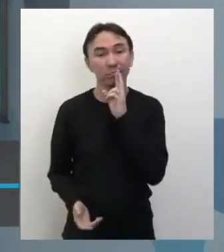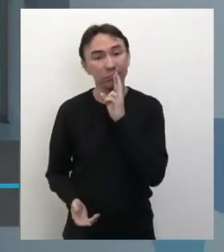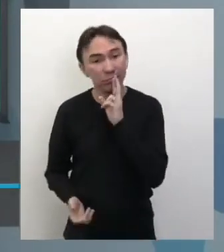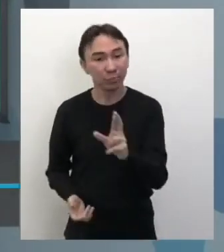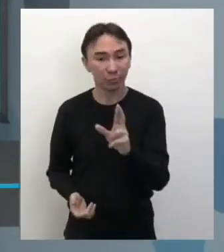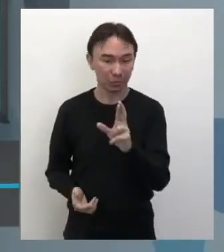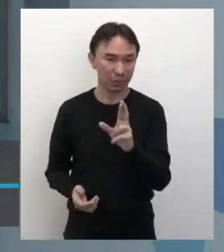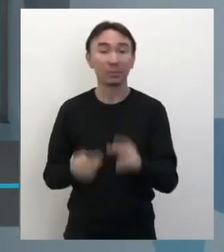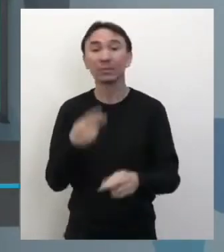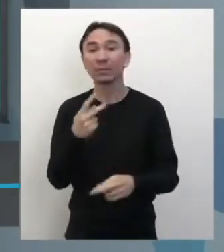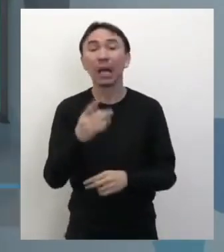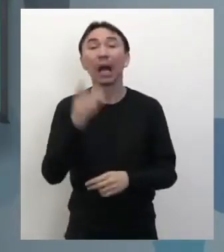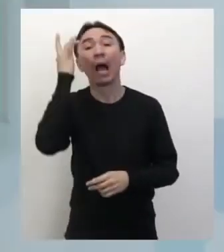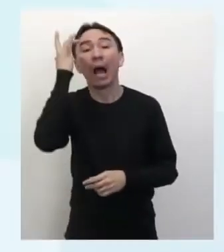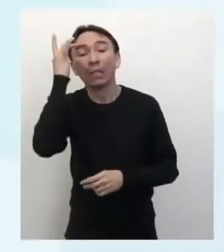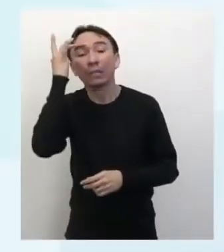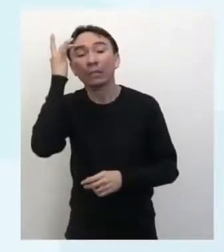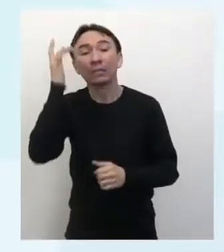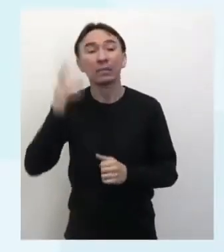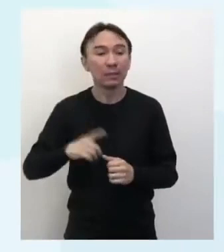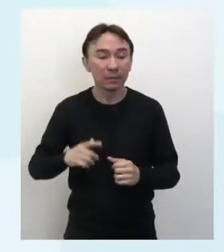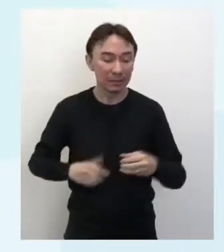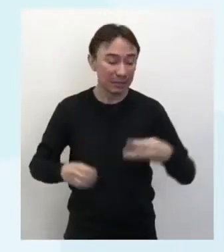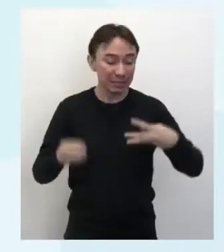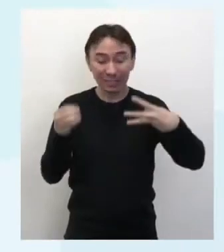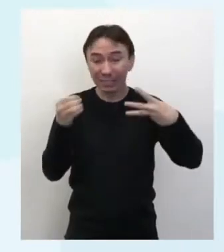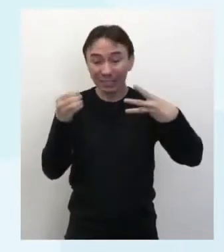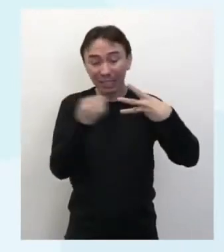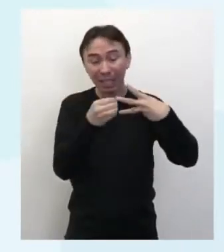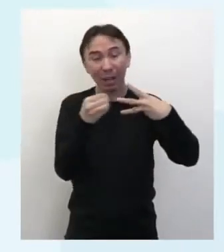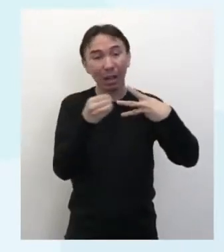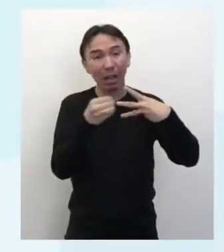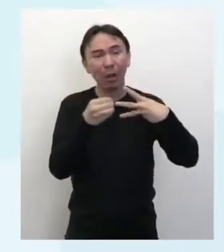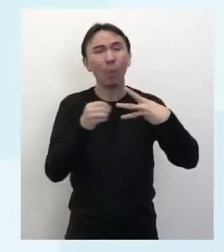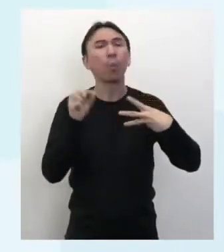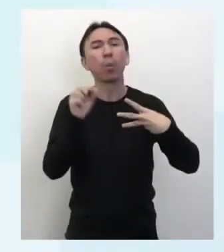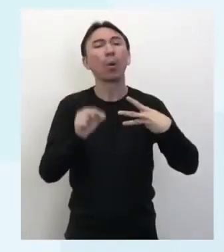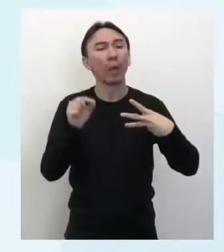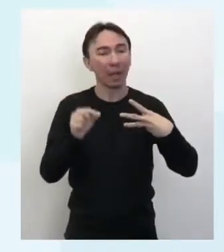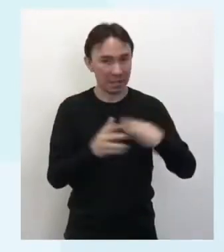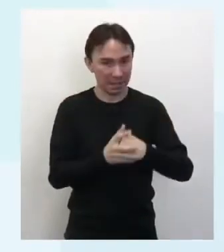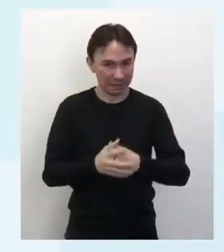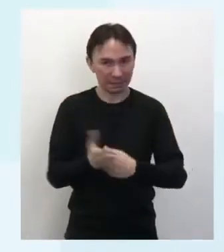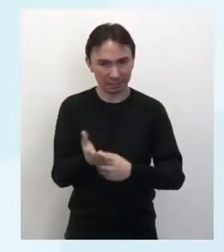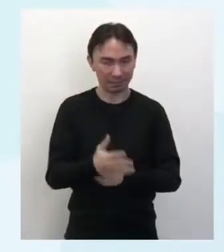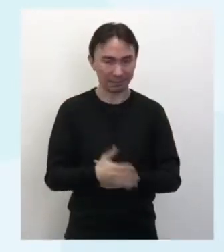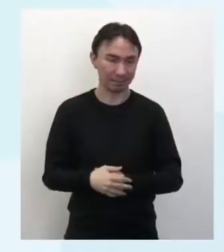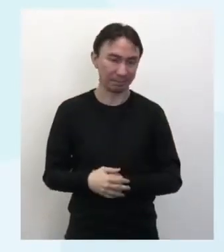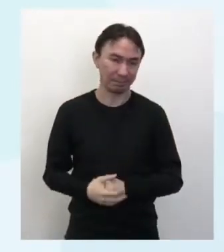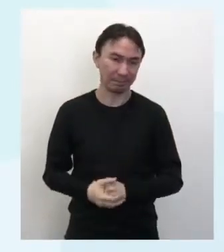concepção aí, o que é uma célula? O que você já sabe de célula? Tá? Dois minutinhos aí.